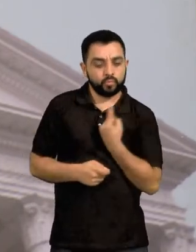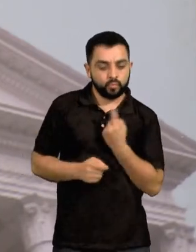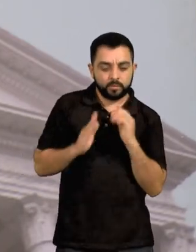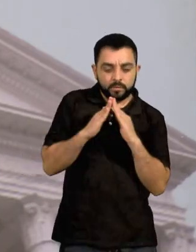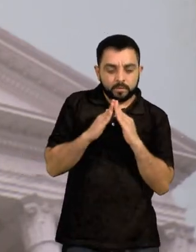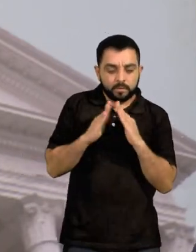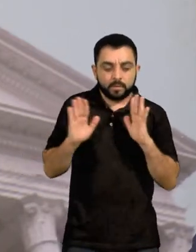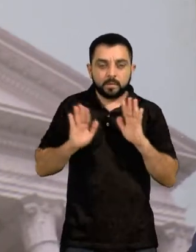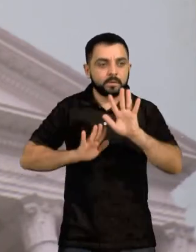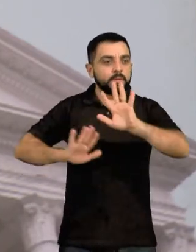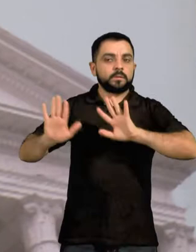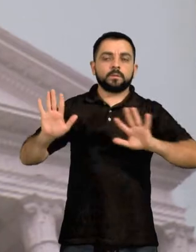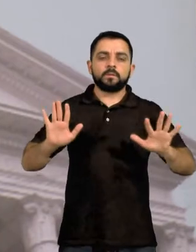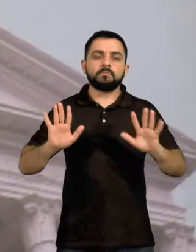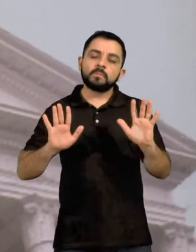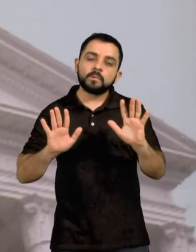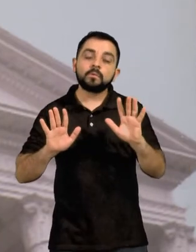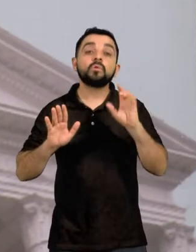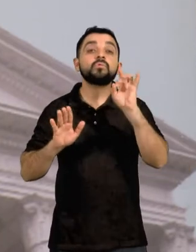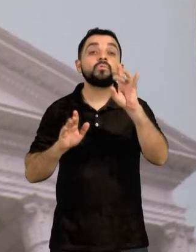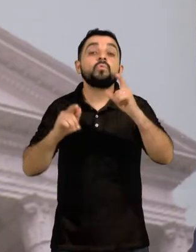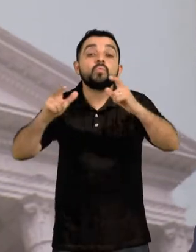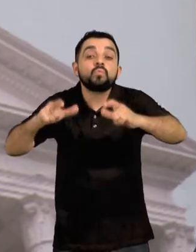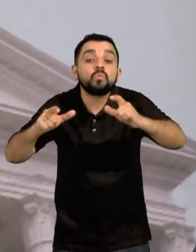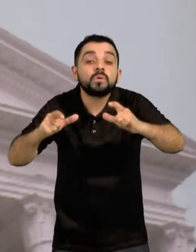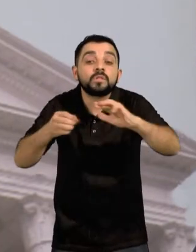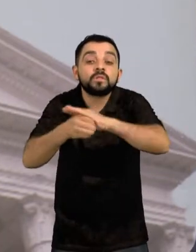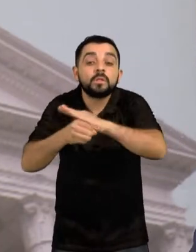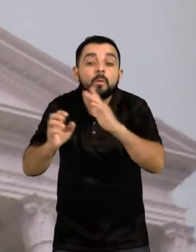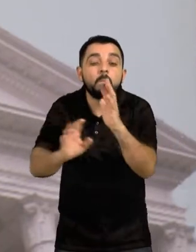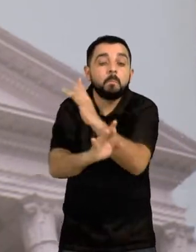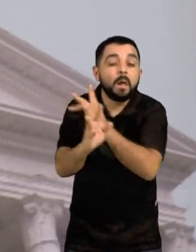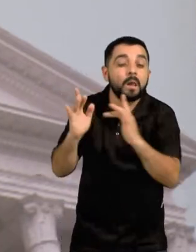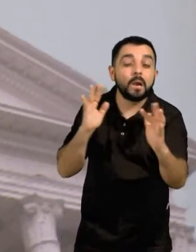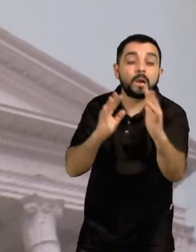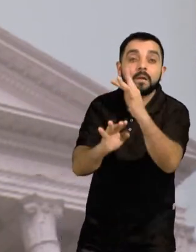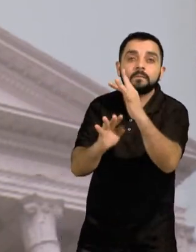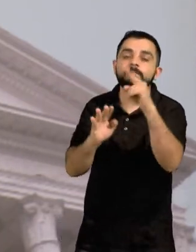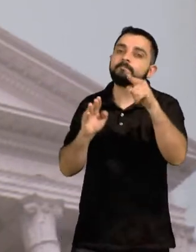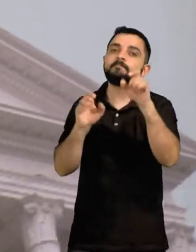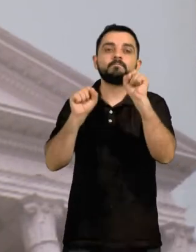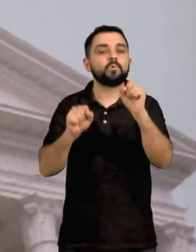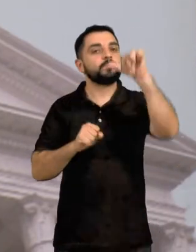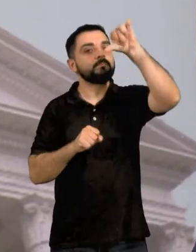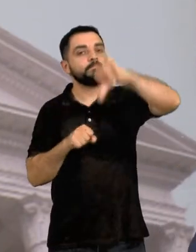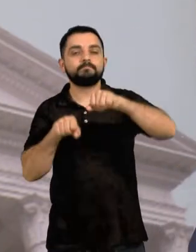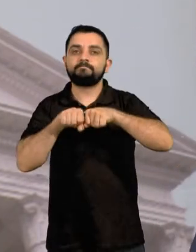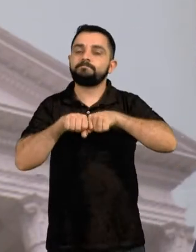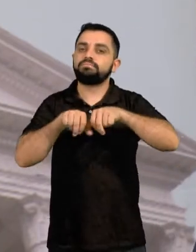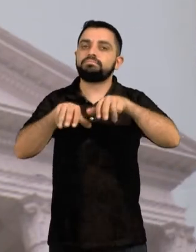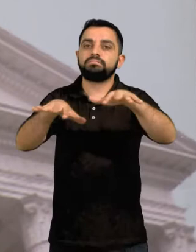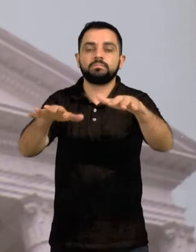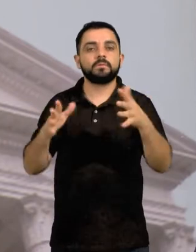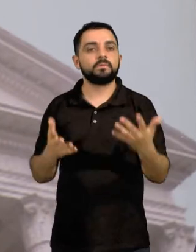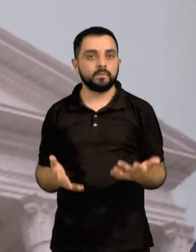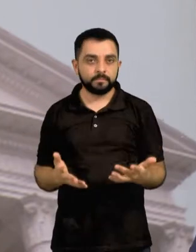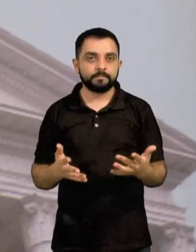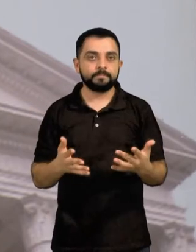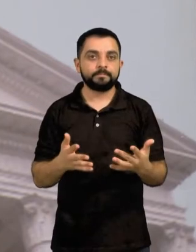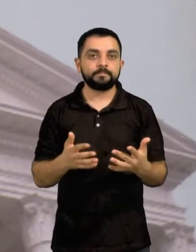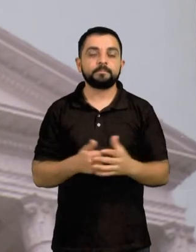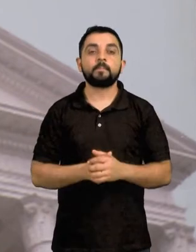mas sim de evitarmos aglomerações, que nesse momento podem agravar o contágio e colocar nossa comunidade em risco.